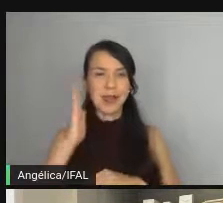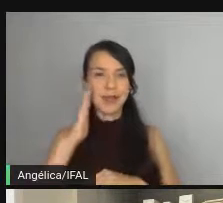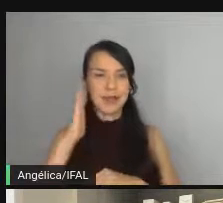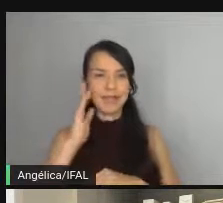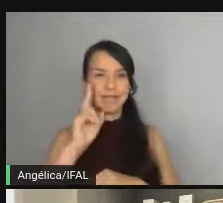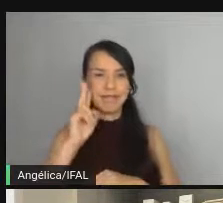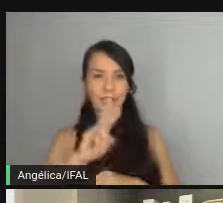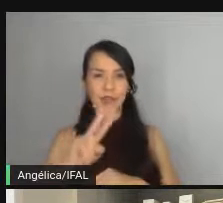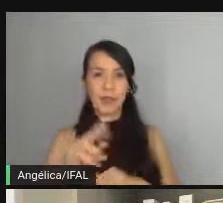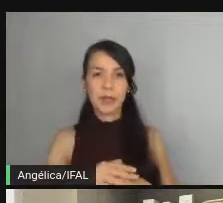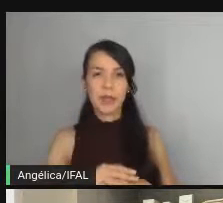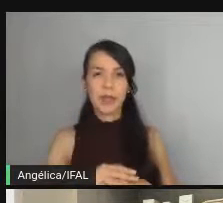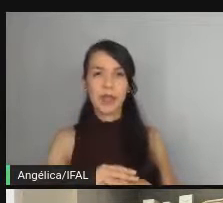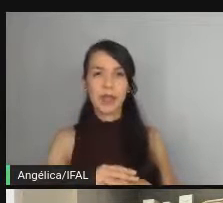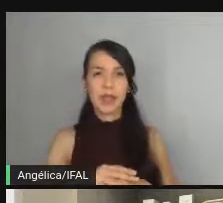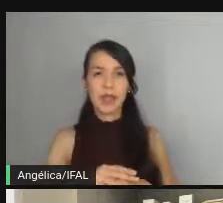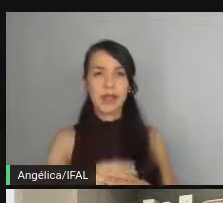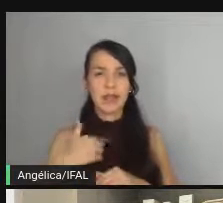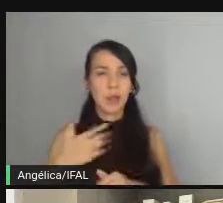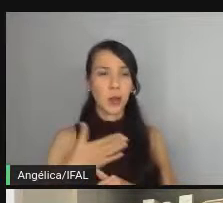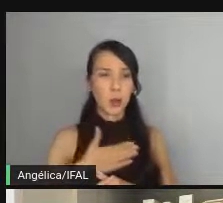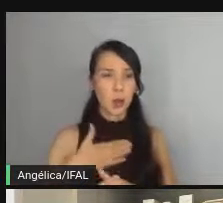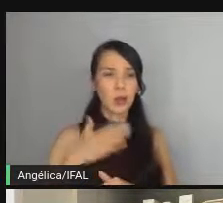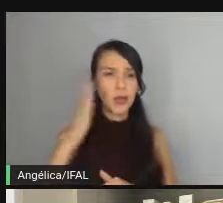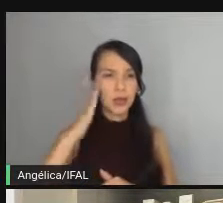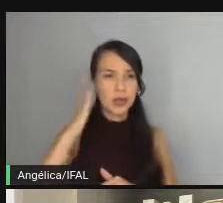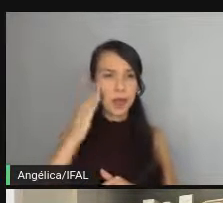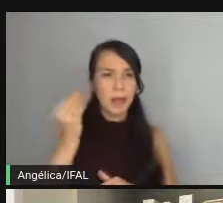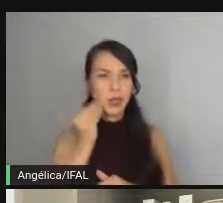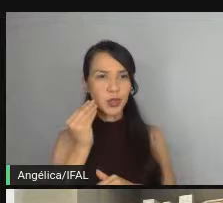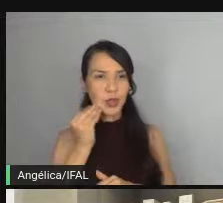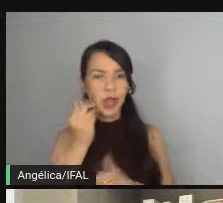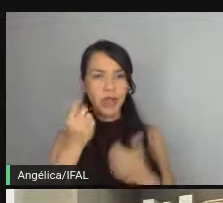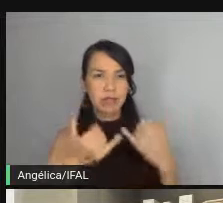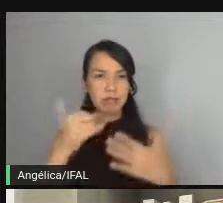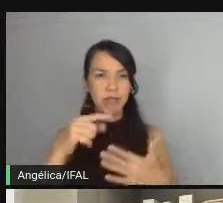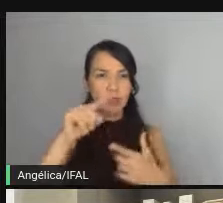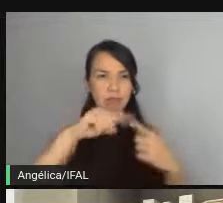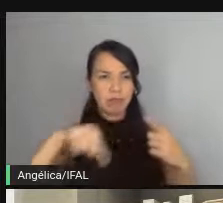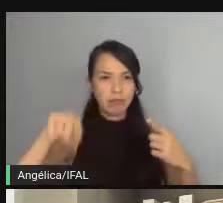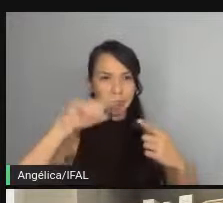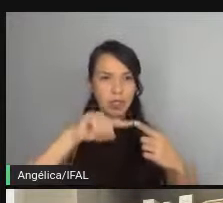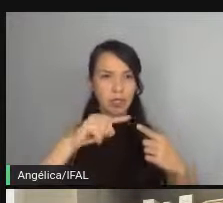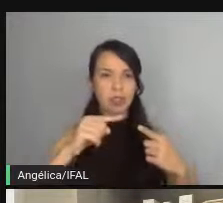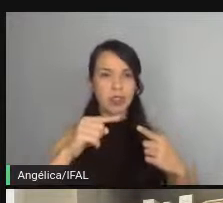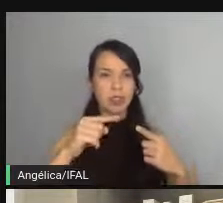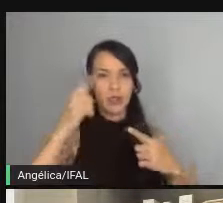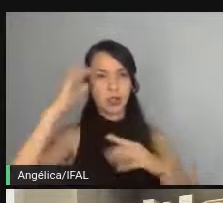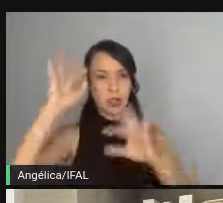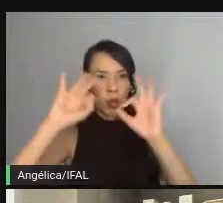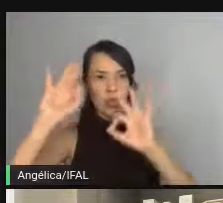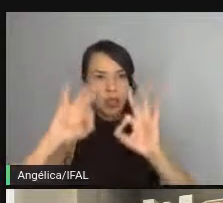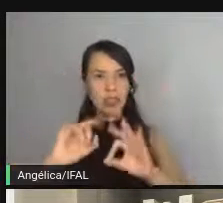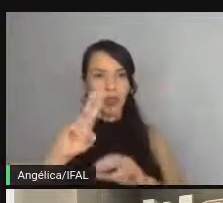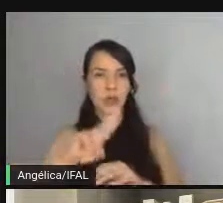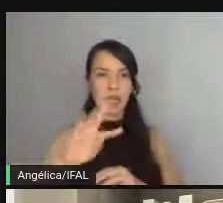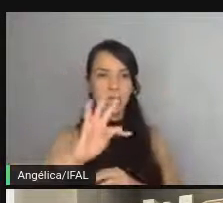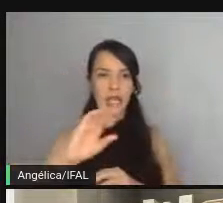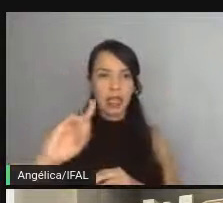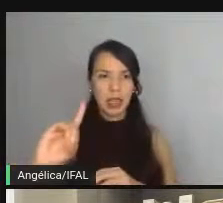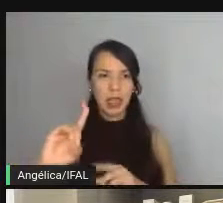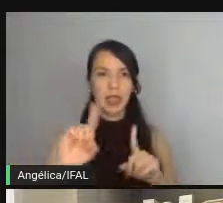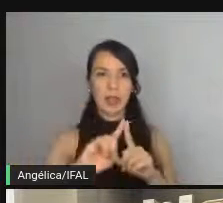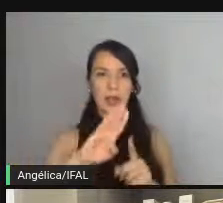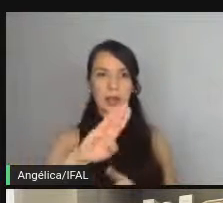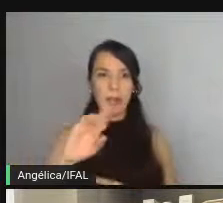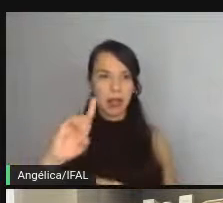vida curtiu saber sobre testes sobre o a gente estava fazendo sobre esse ciclo de planejamento usando TDD e IBDD